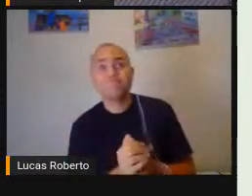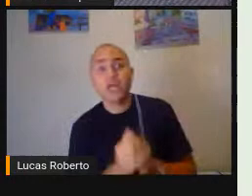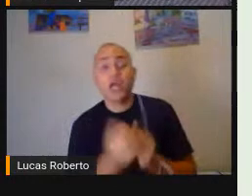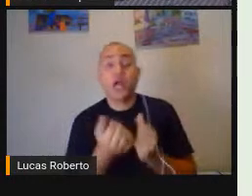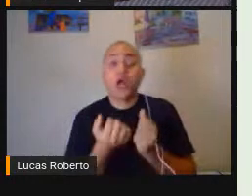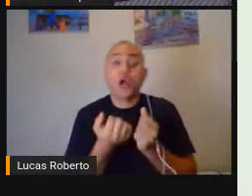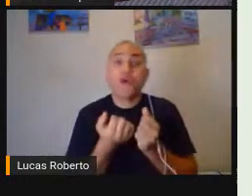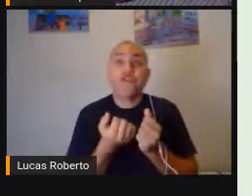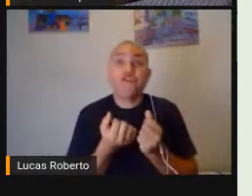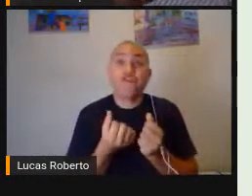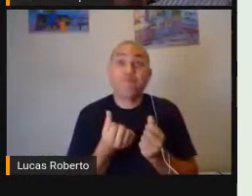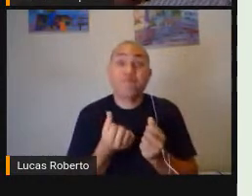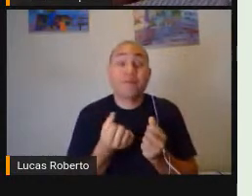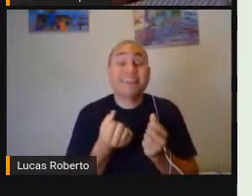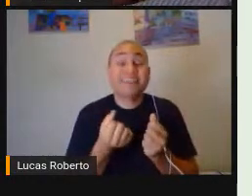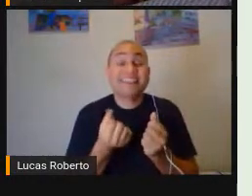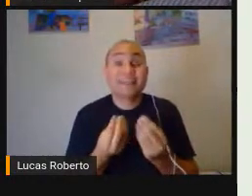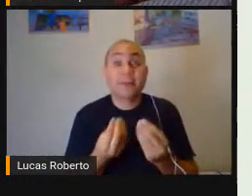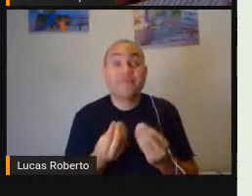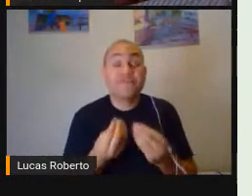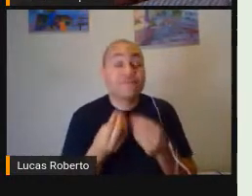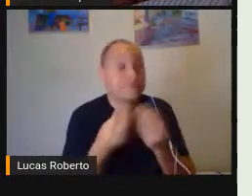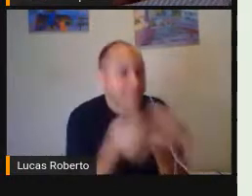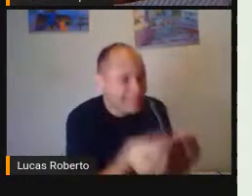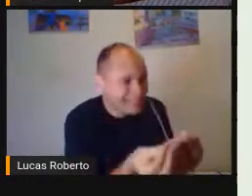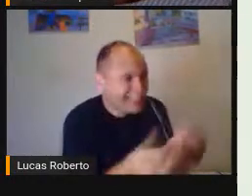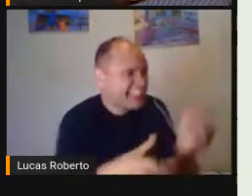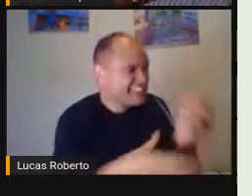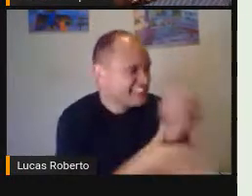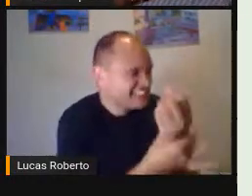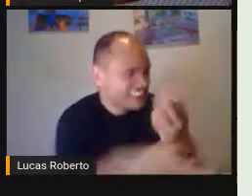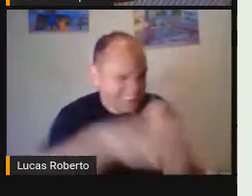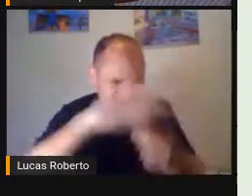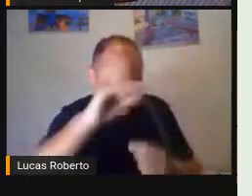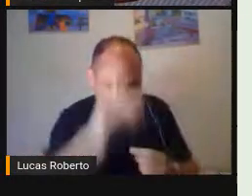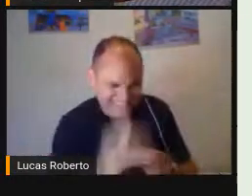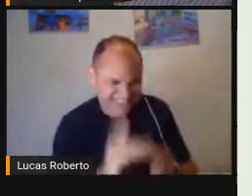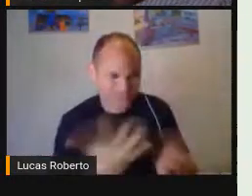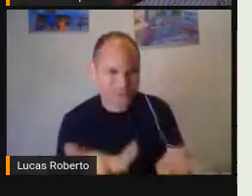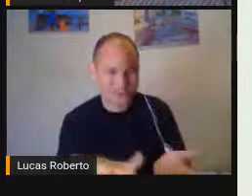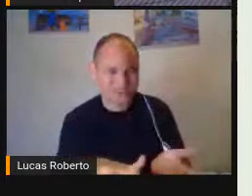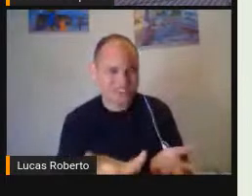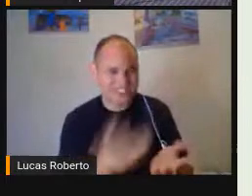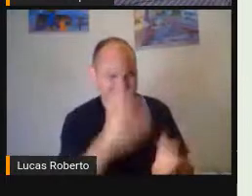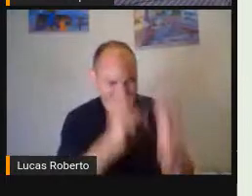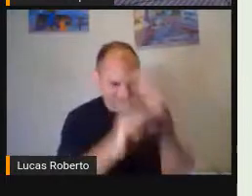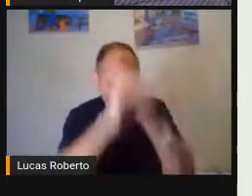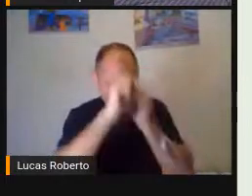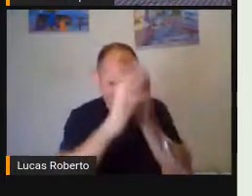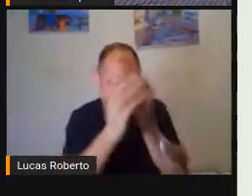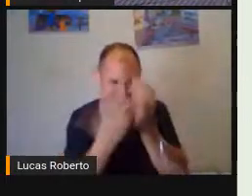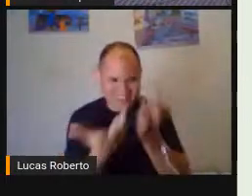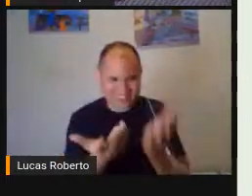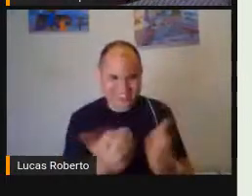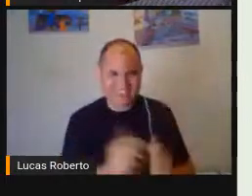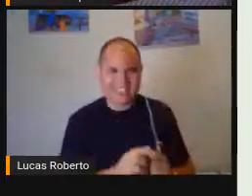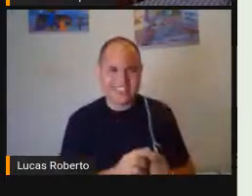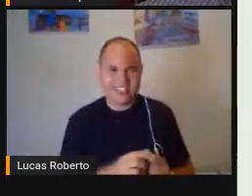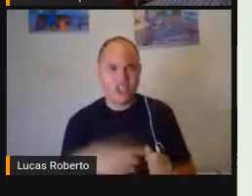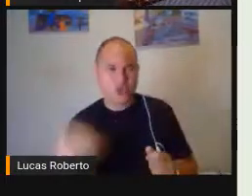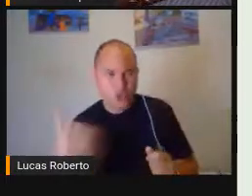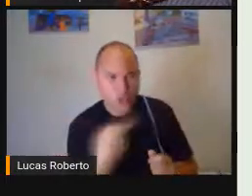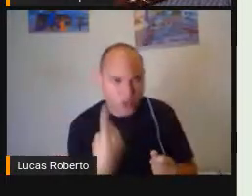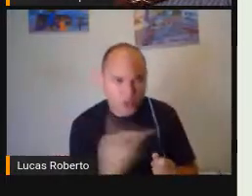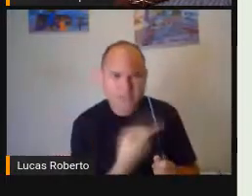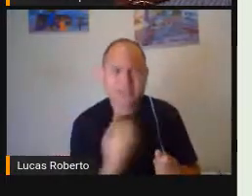Possibilita A garantia Do direito De aprender Ora Estamos pensando Nas nossas Crianças E